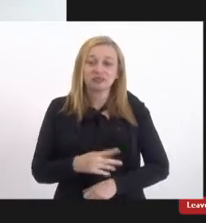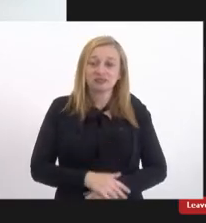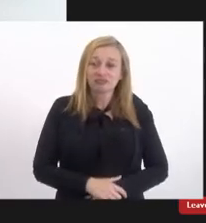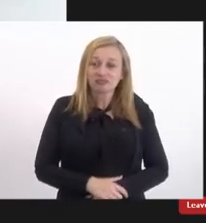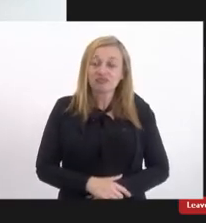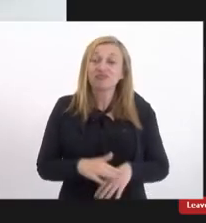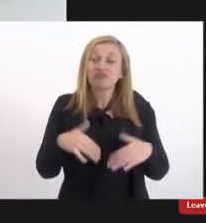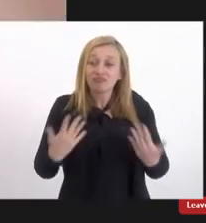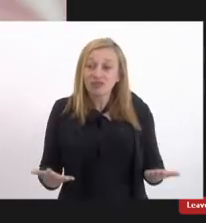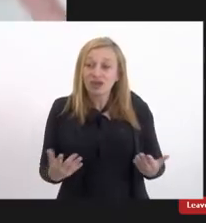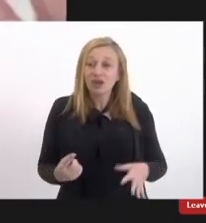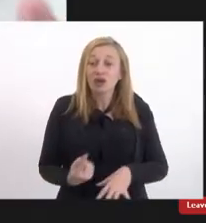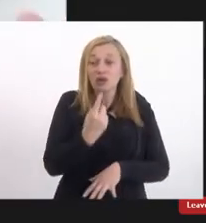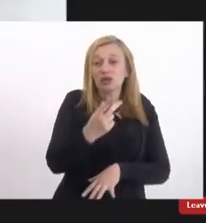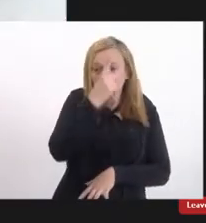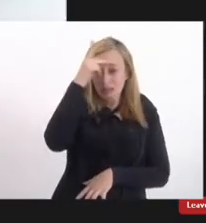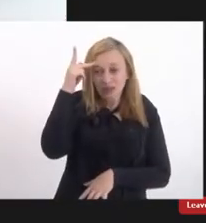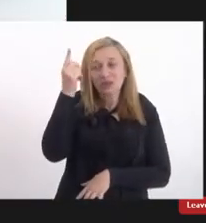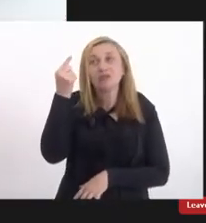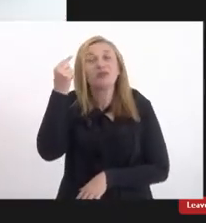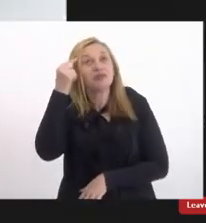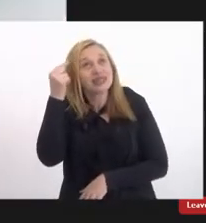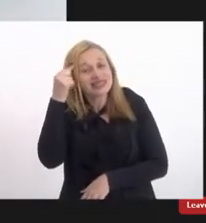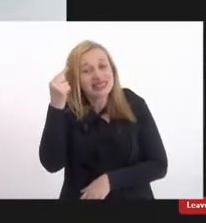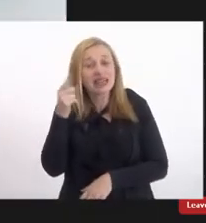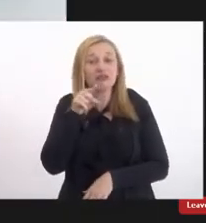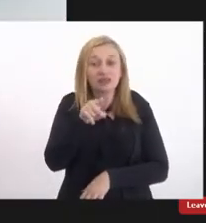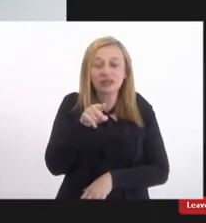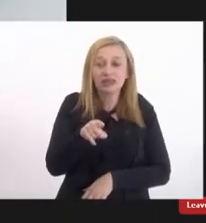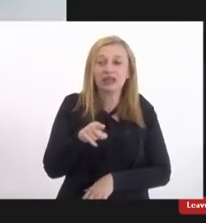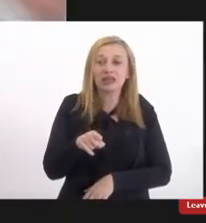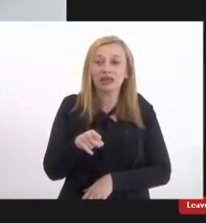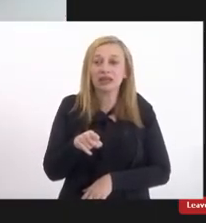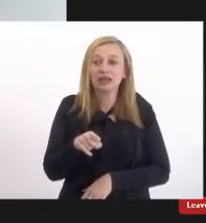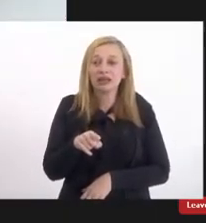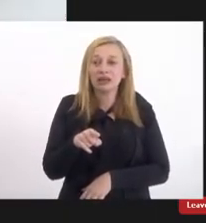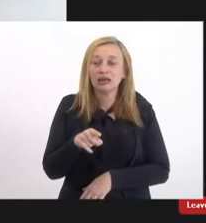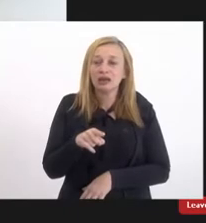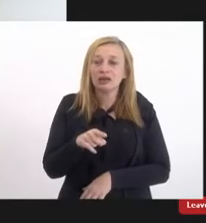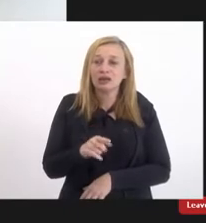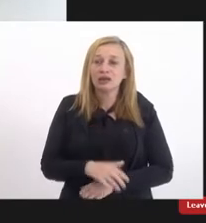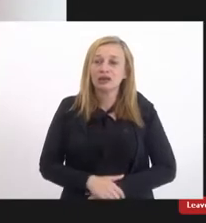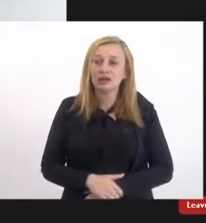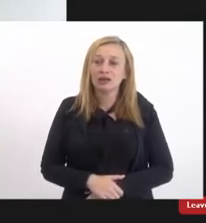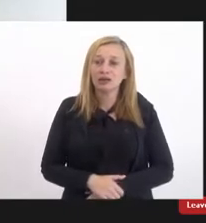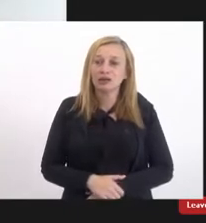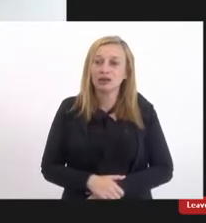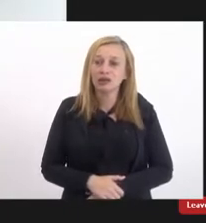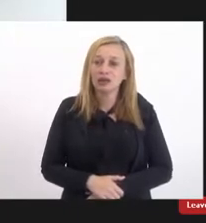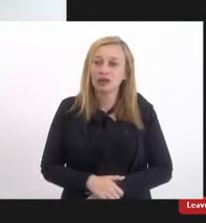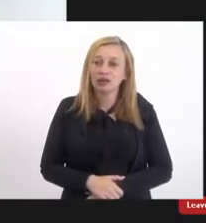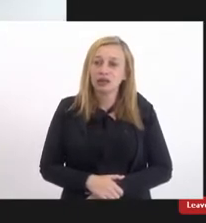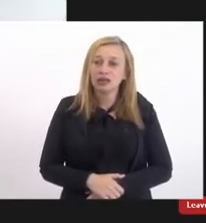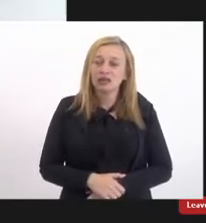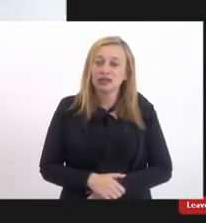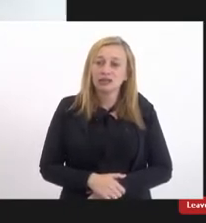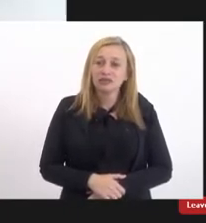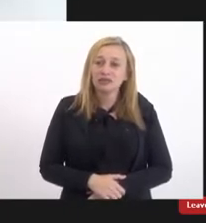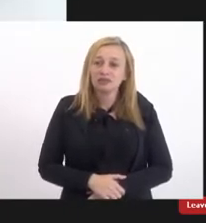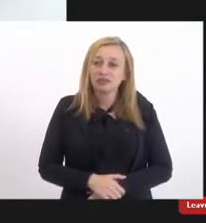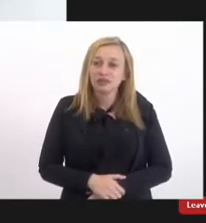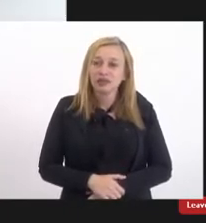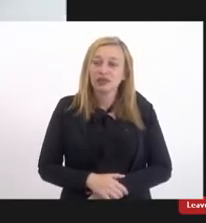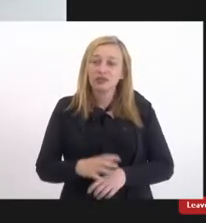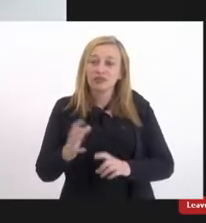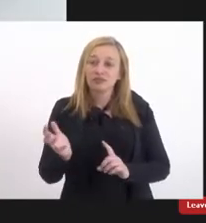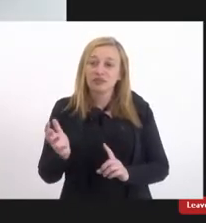então assim a única coisa que eu posso pensar é você aumentar esse ciclo de proteção em cima da pessoa